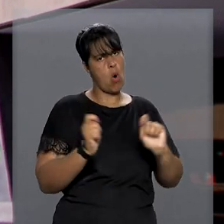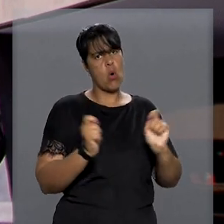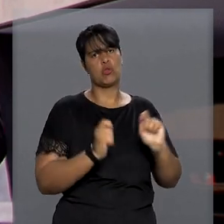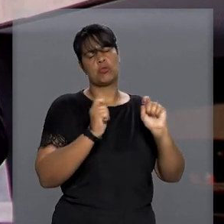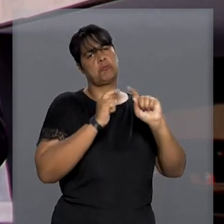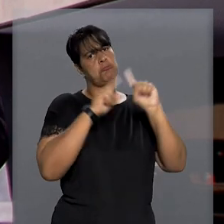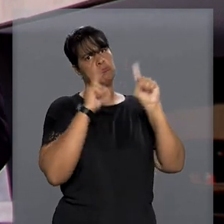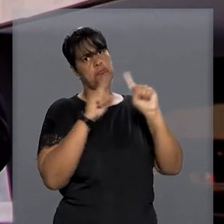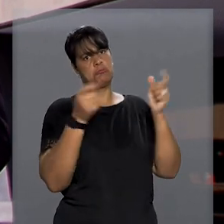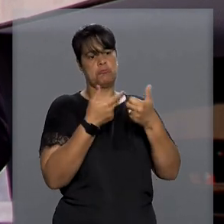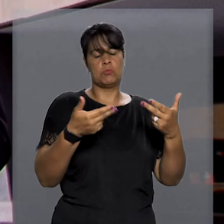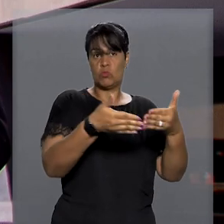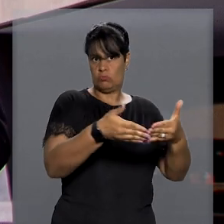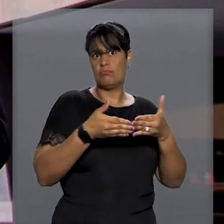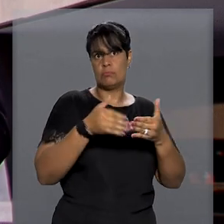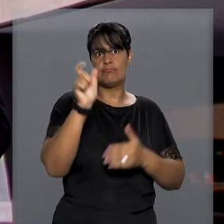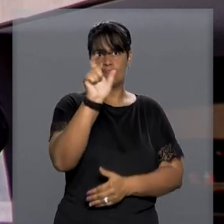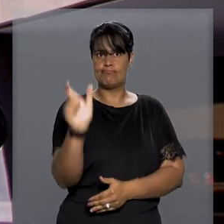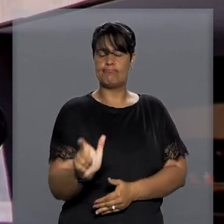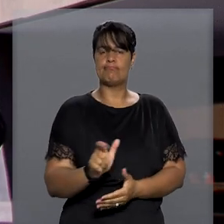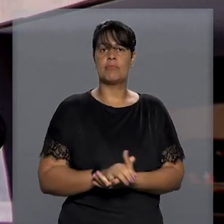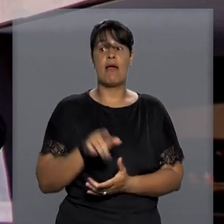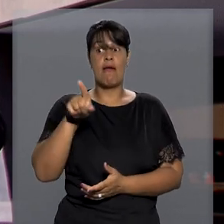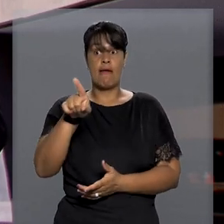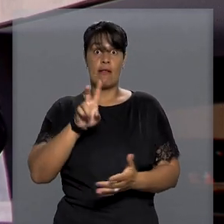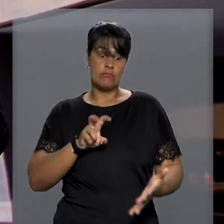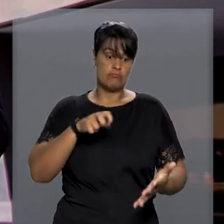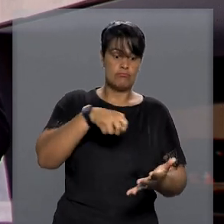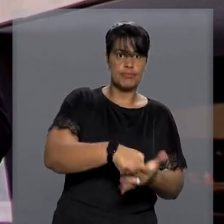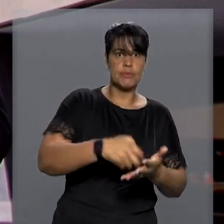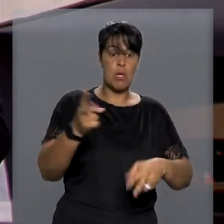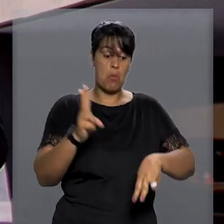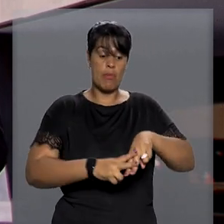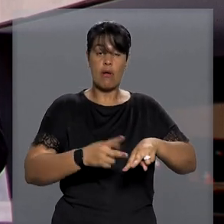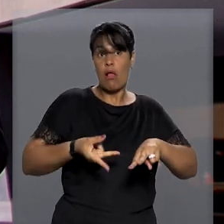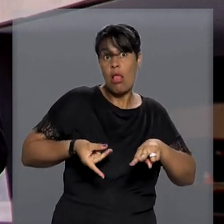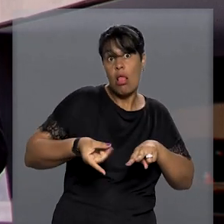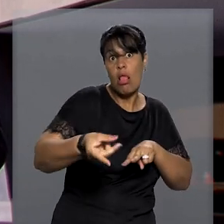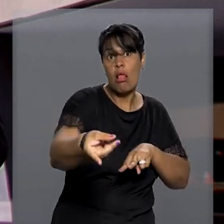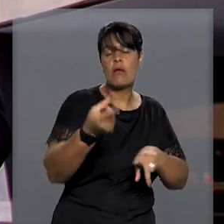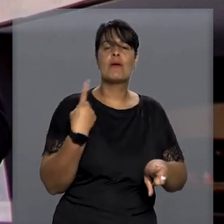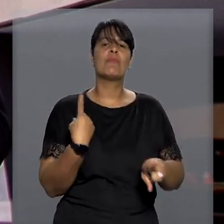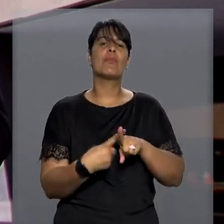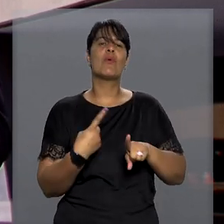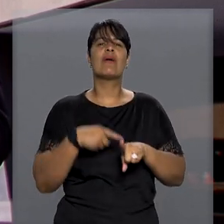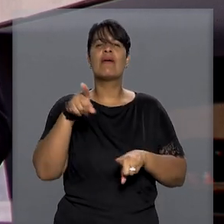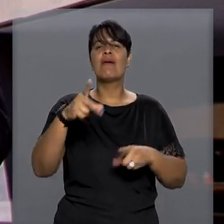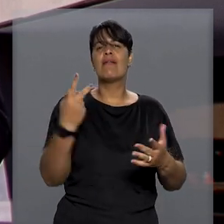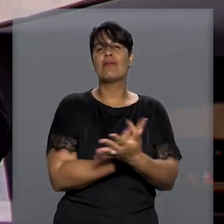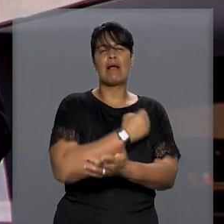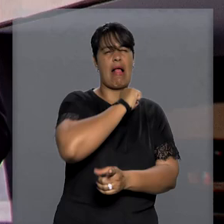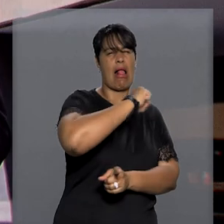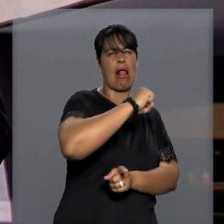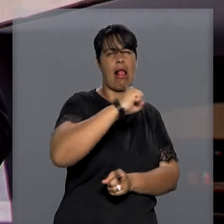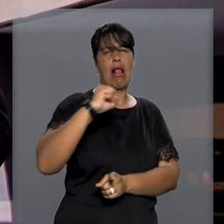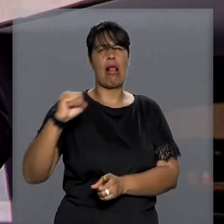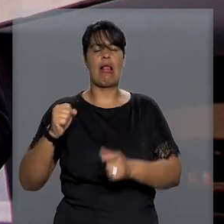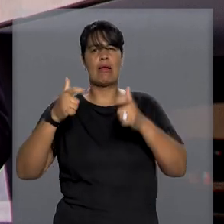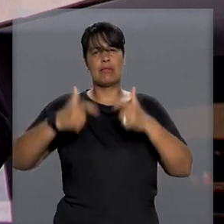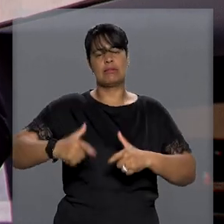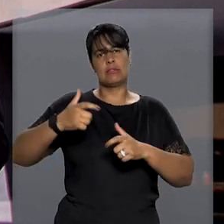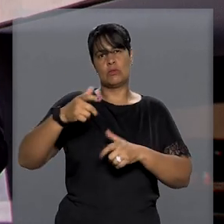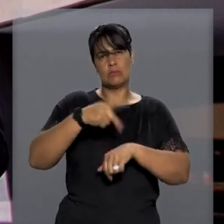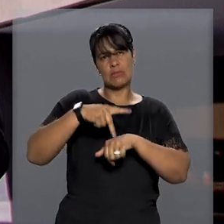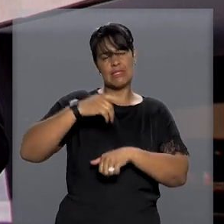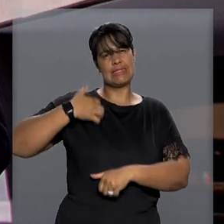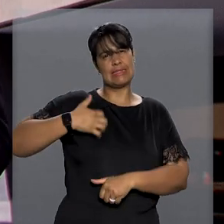quiser, contestar o pedido italiano. O brasileiro foi condenado à prisão perpétua na Itália pela coautoria em homicídios praticados na